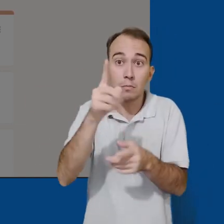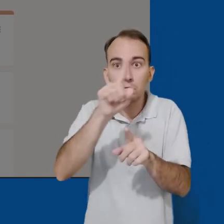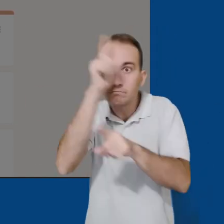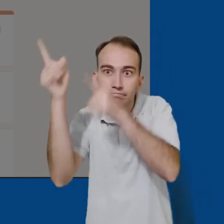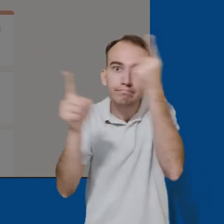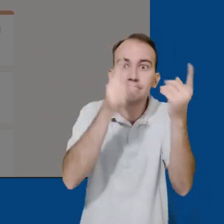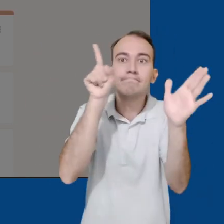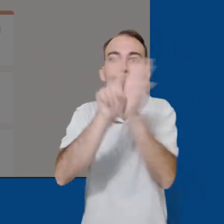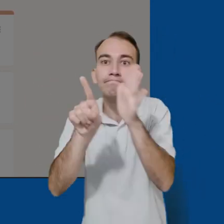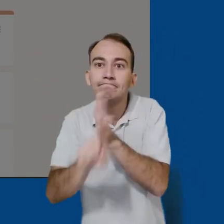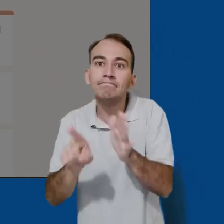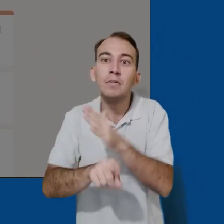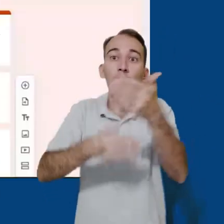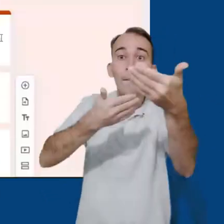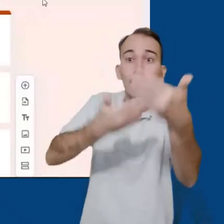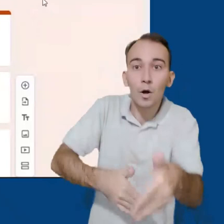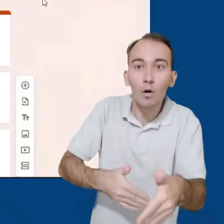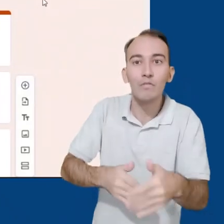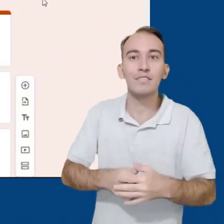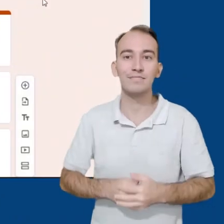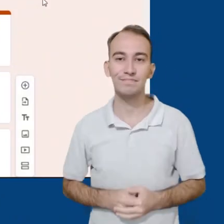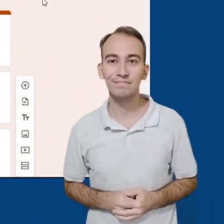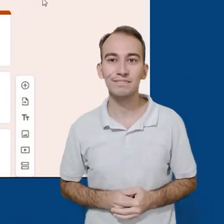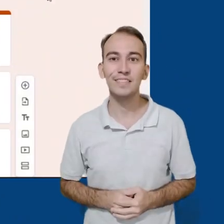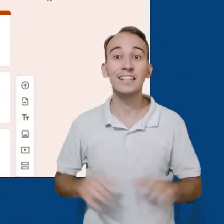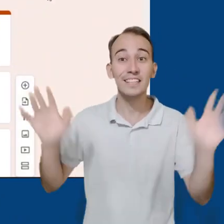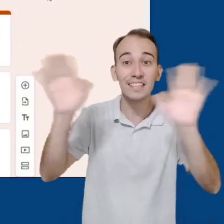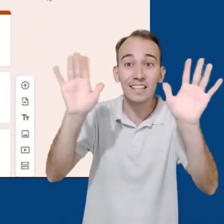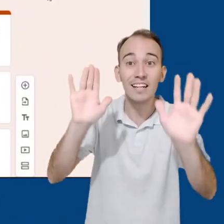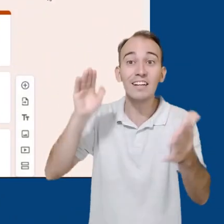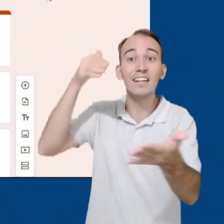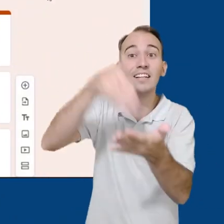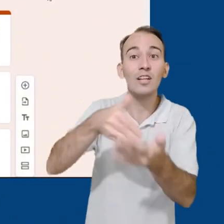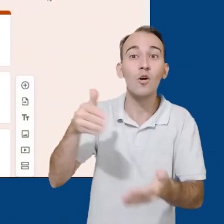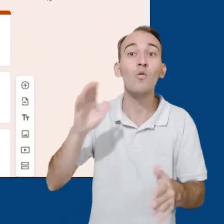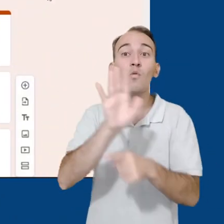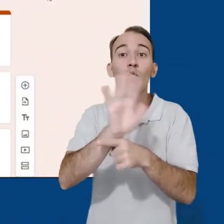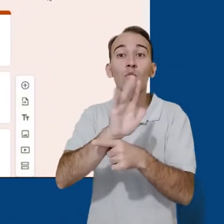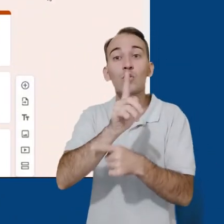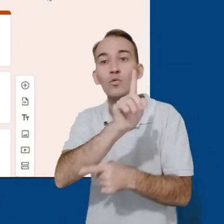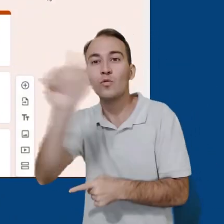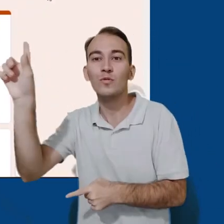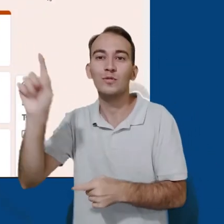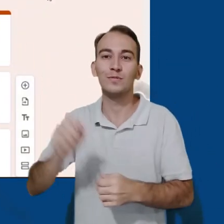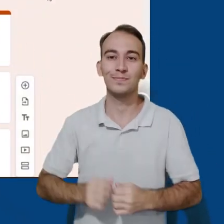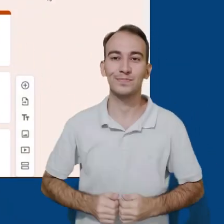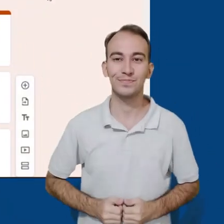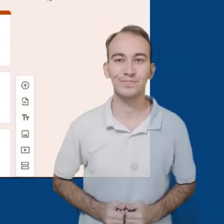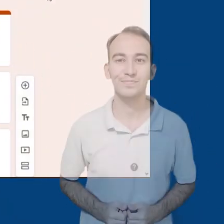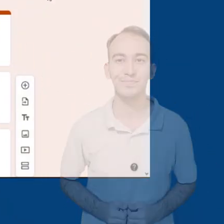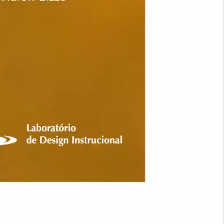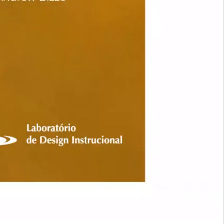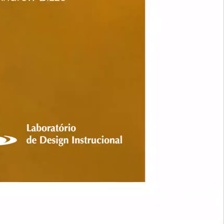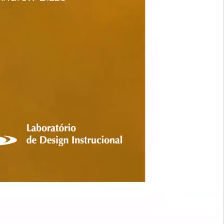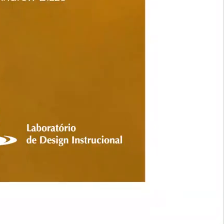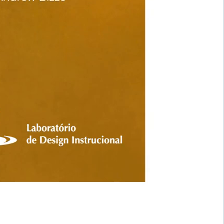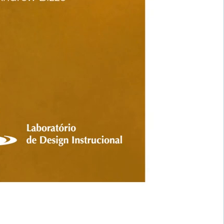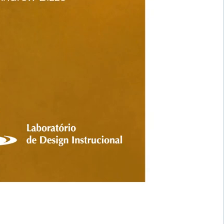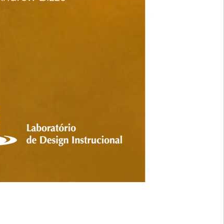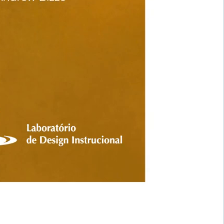compartilhamento. Agora você já pode elaborar provas, questionários e enquetes virtuais. Até o próximo vídeo!